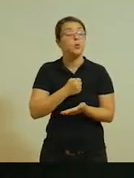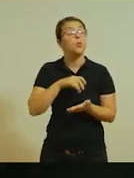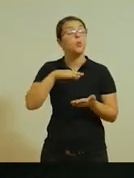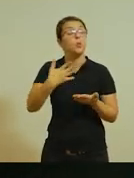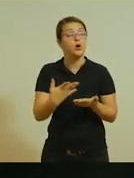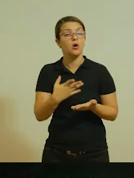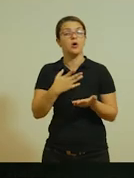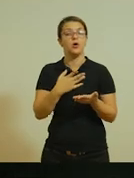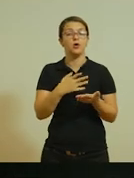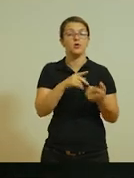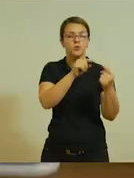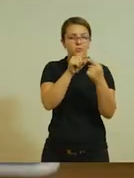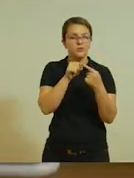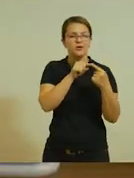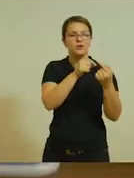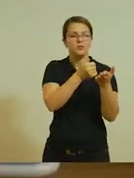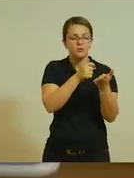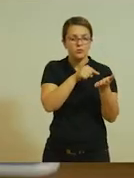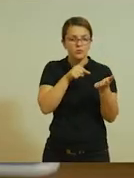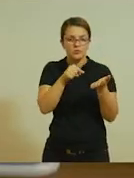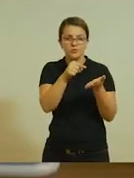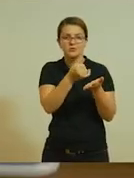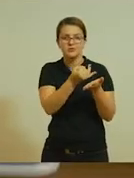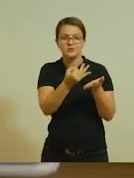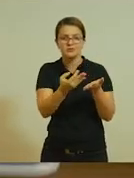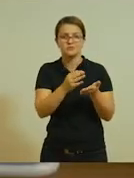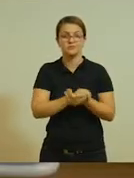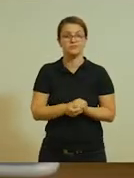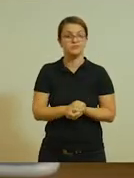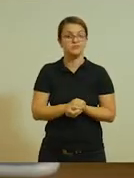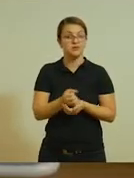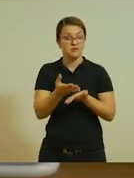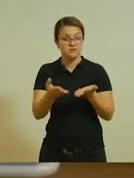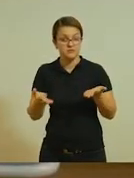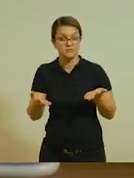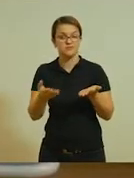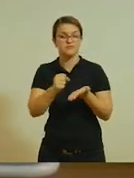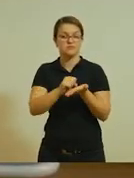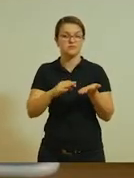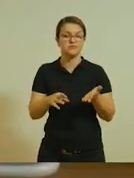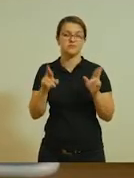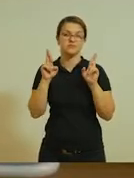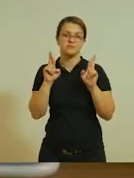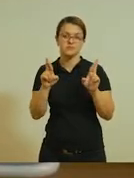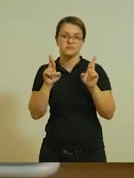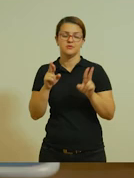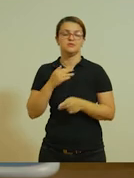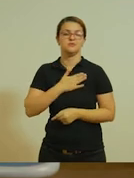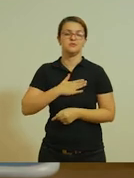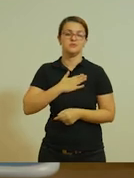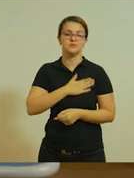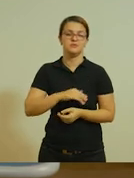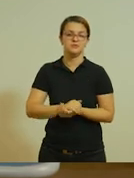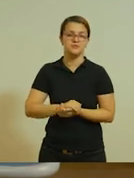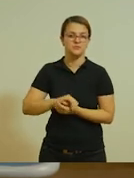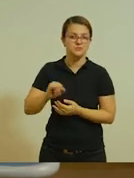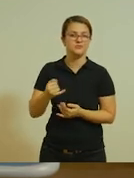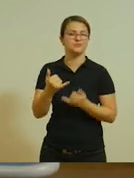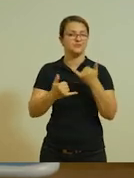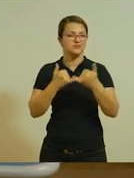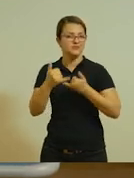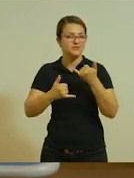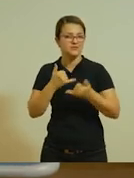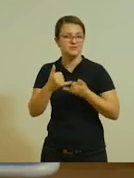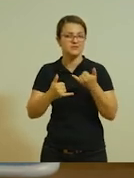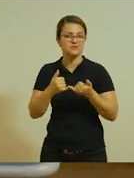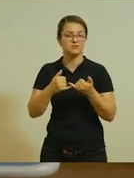aqui os desenhos. Bom, pessoal, essas foram as atividades dessa semana. Espero que vocês tenham gostado, se divirtam